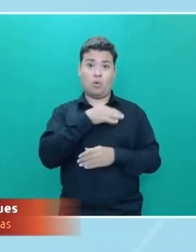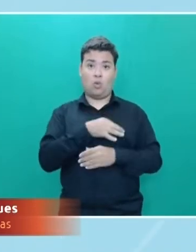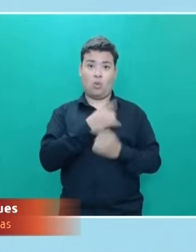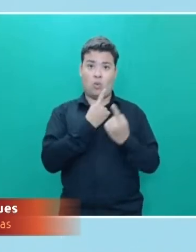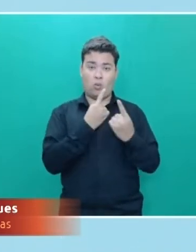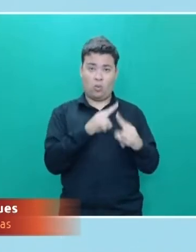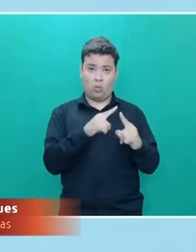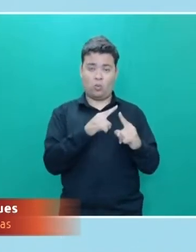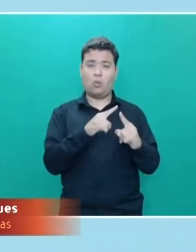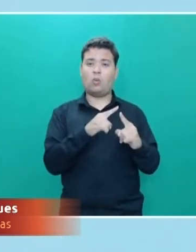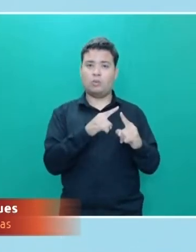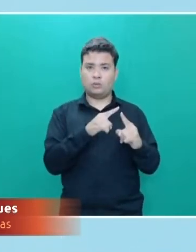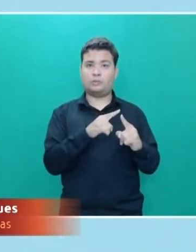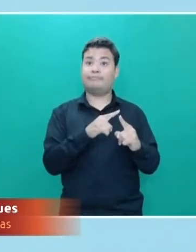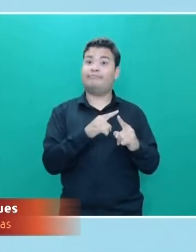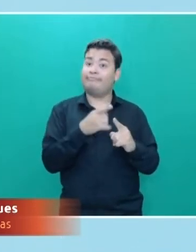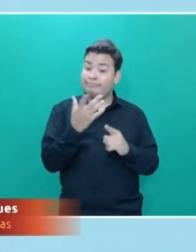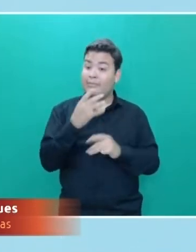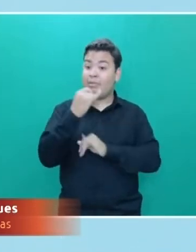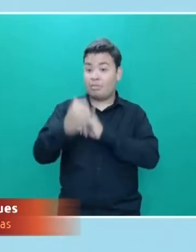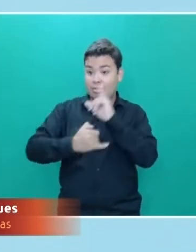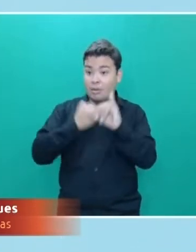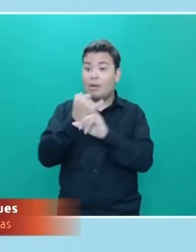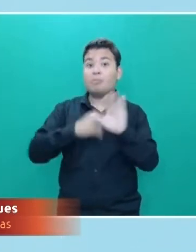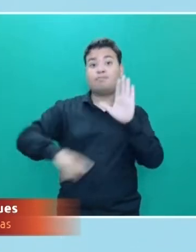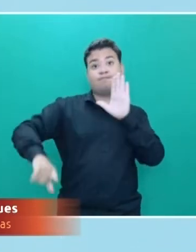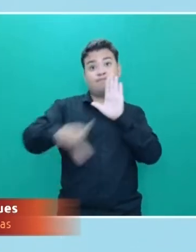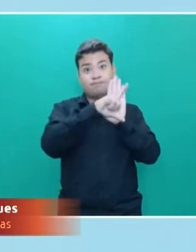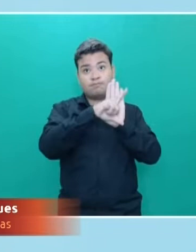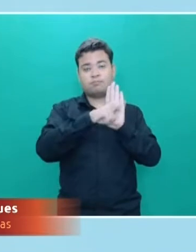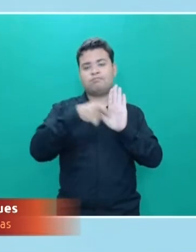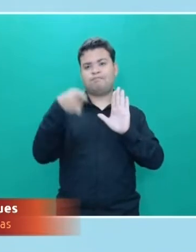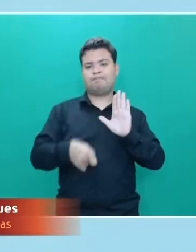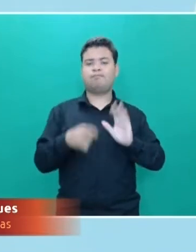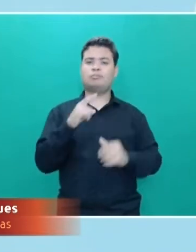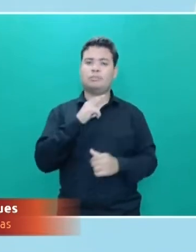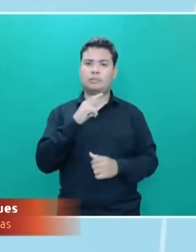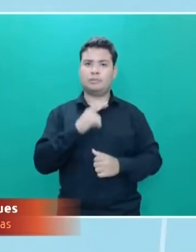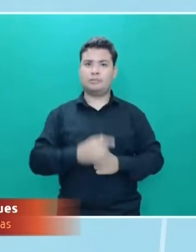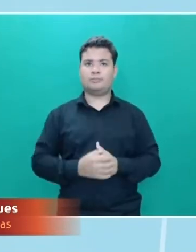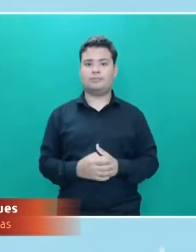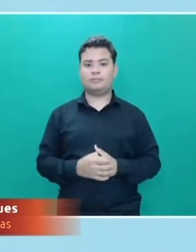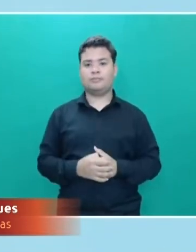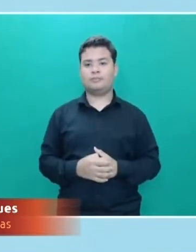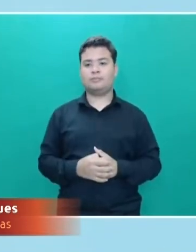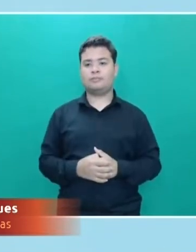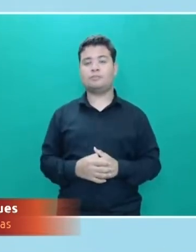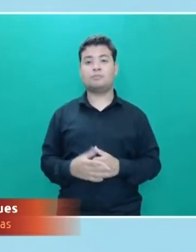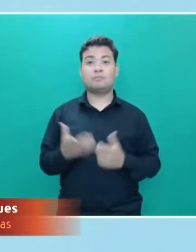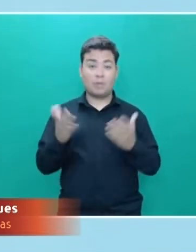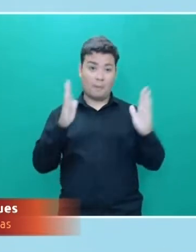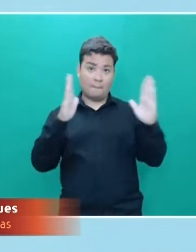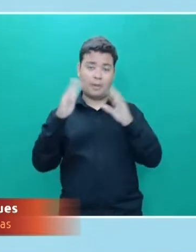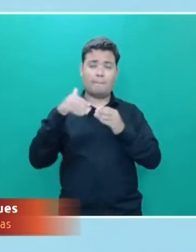e existe lei para isso. Então, Glauber, só para a gente deixar mais claro. Durante o período eleitoral,